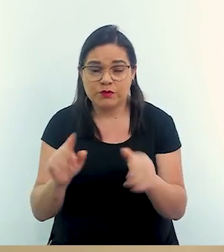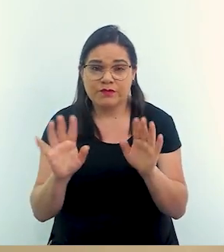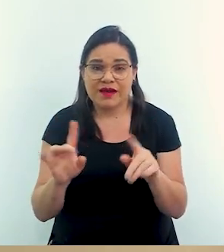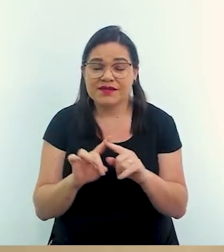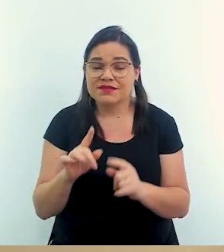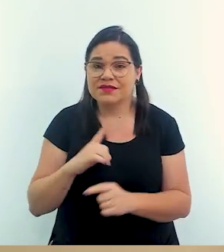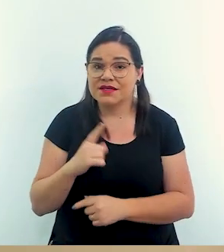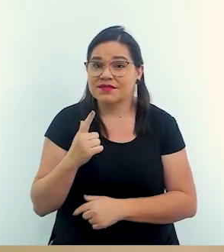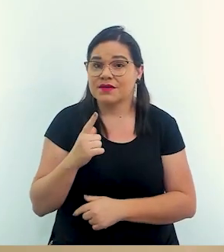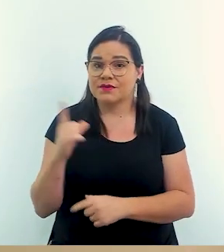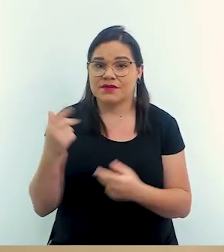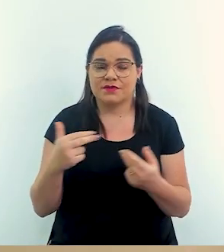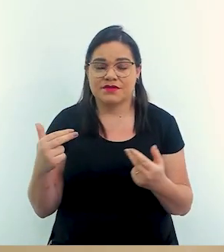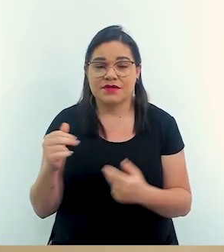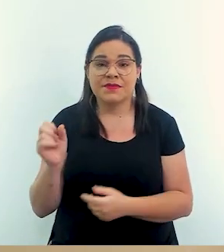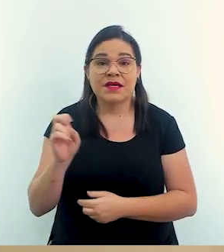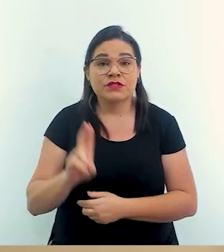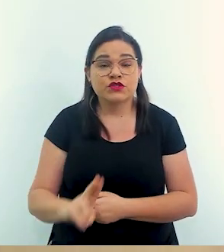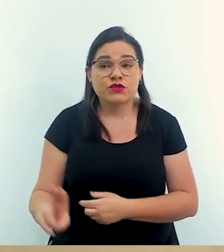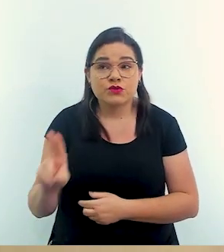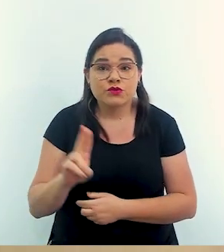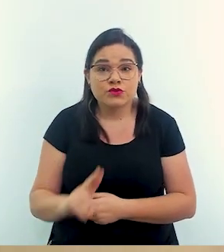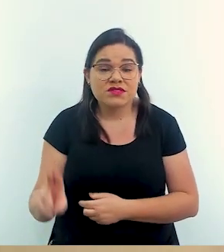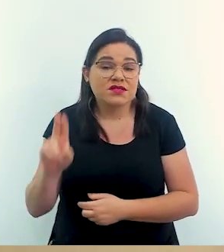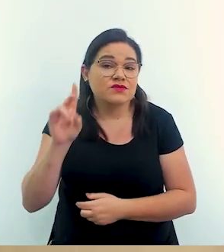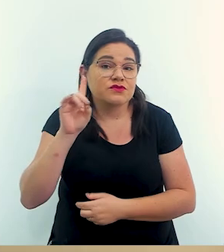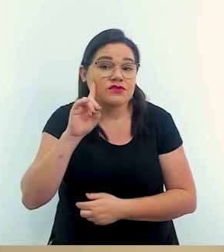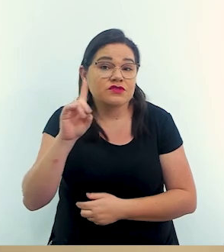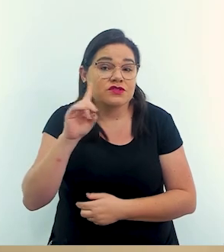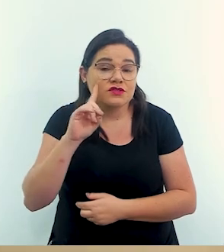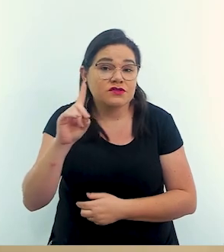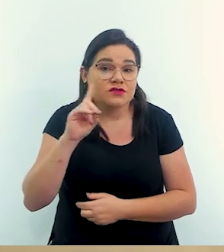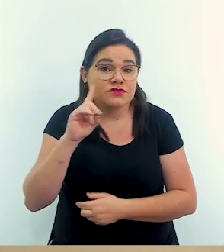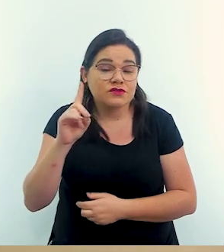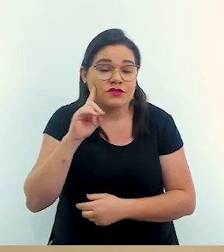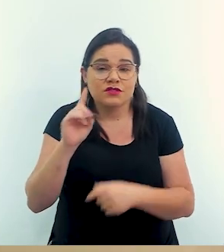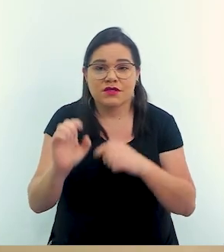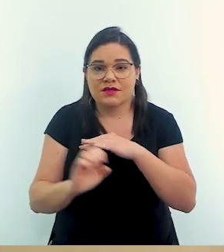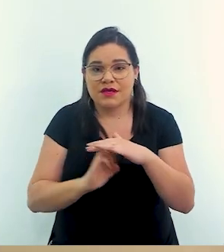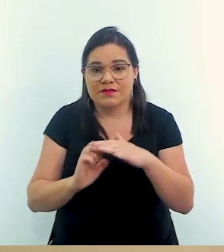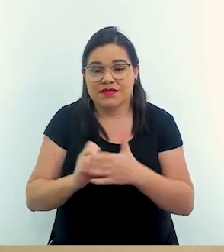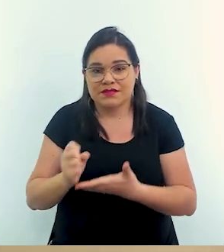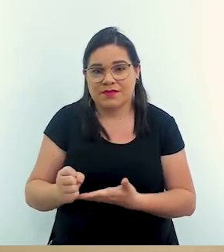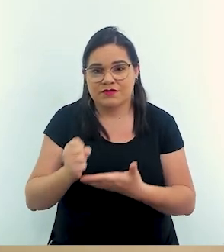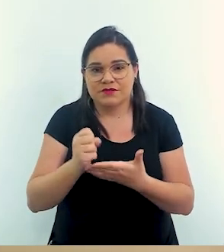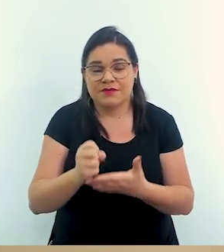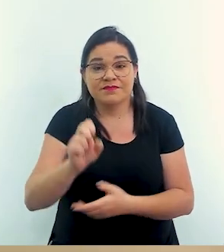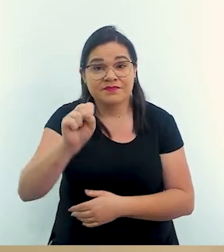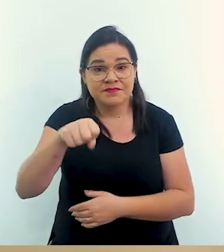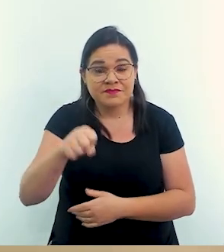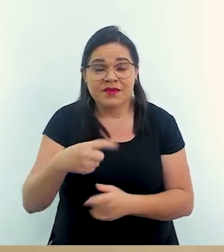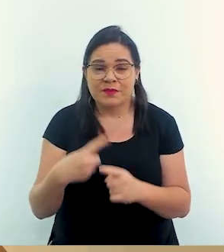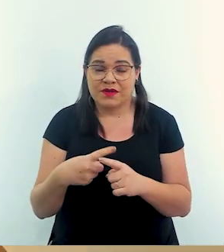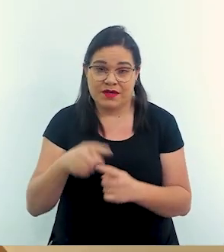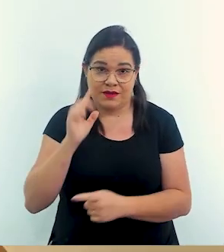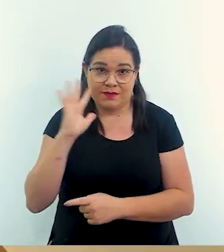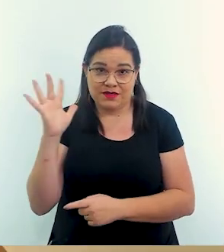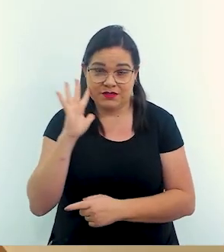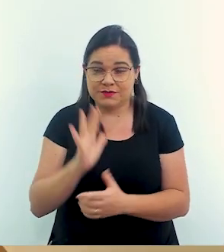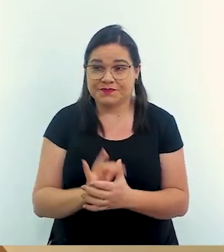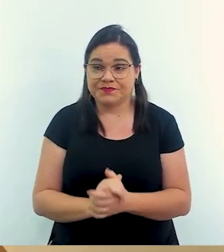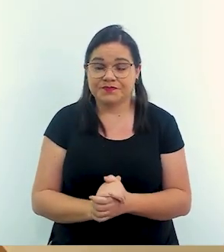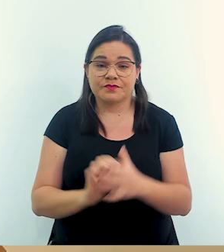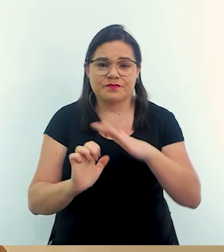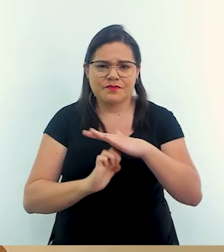Mas tem essa outra questão, né? De usar o dia a dia, uma rotina de empresa... Isso, rotina operacional. Porque imagina,